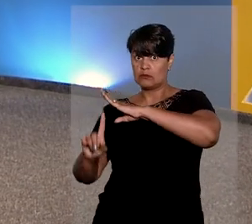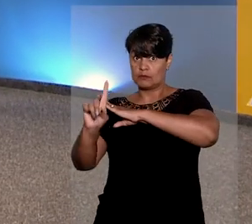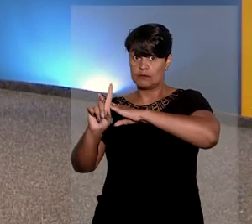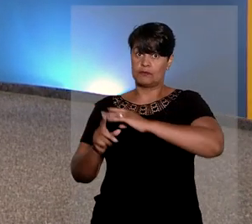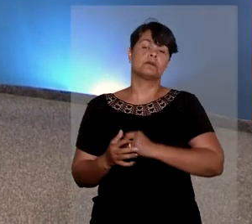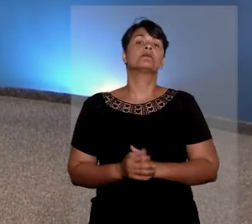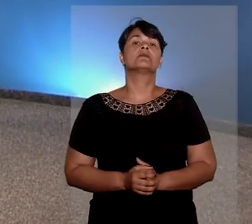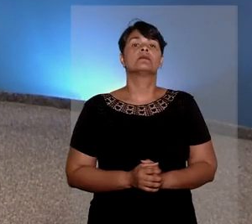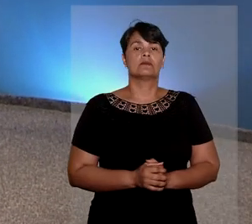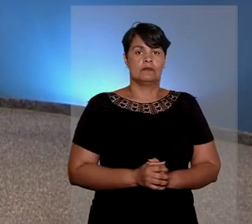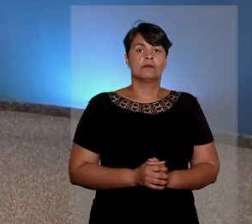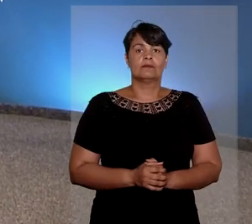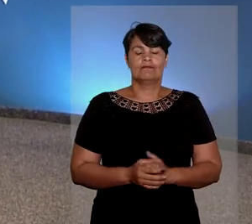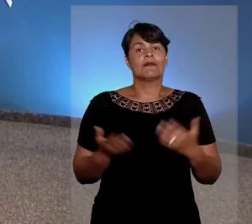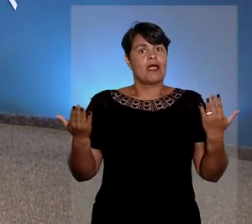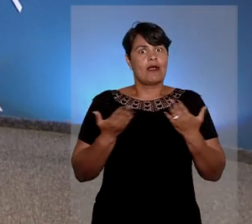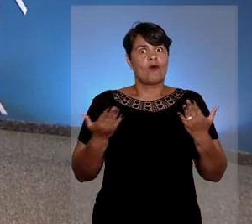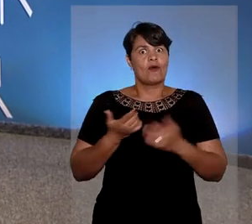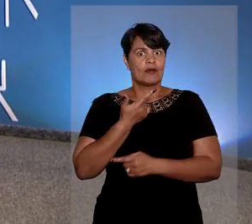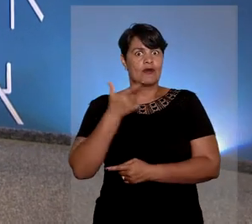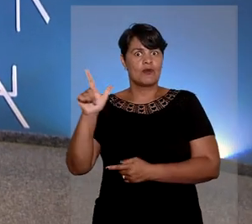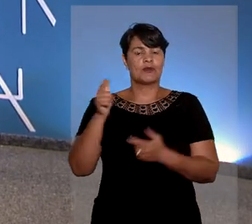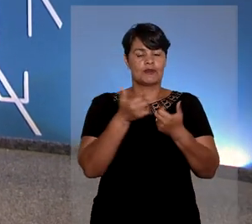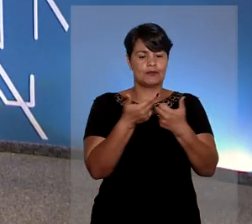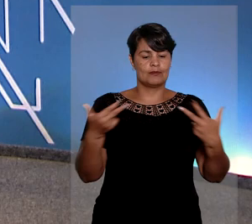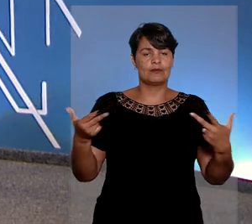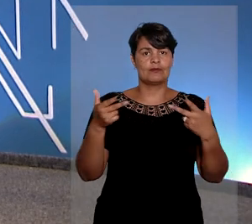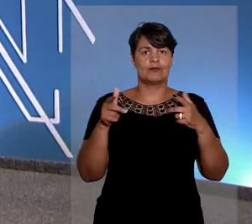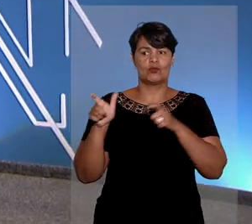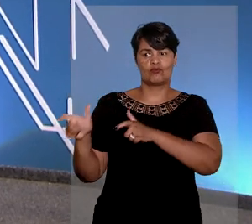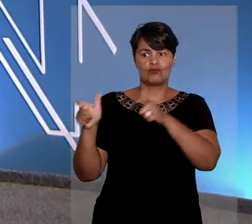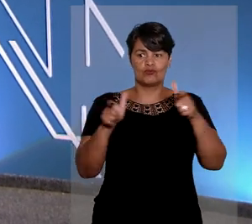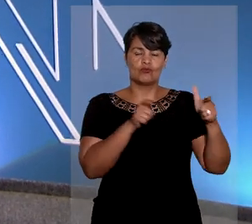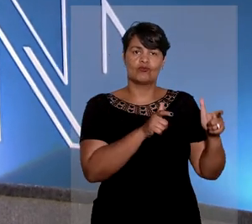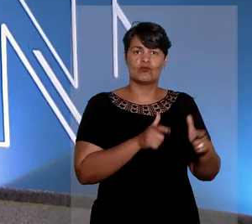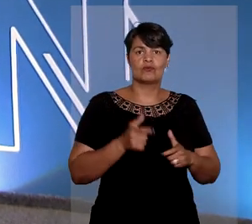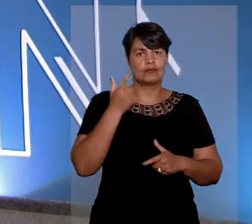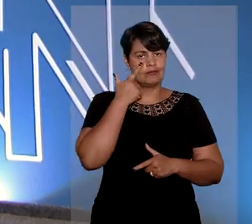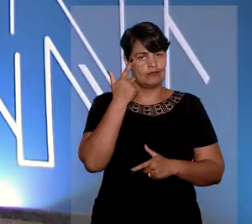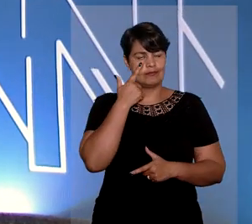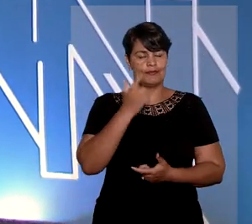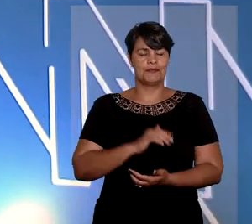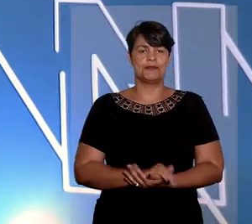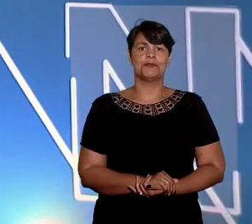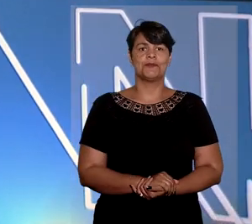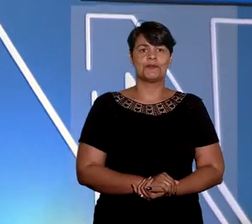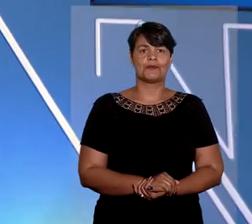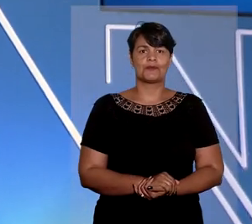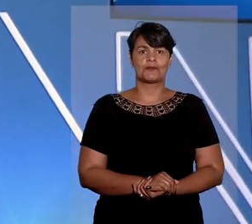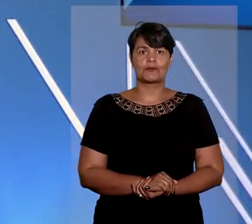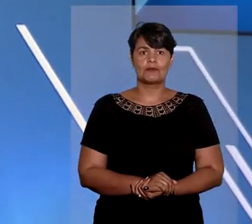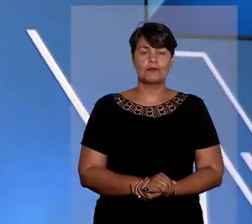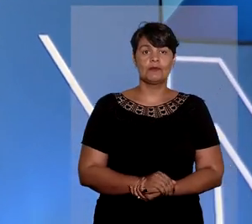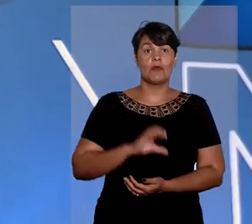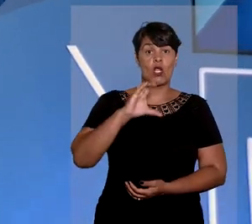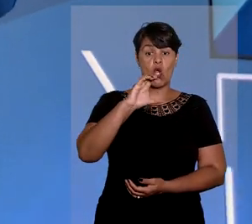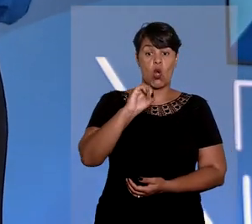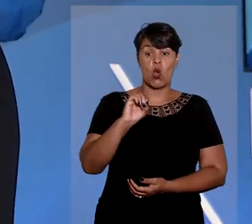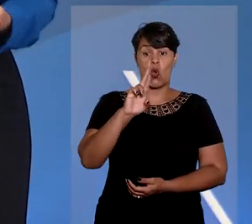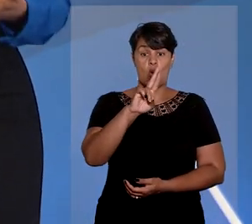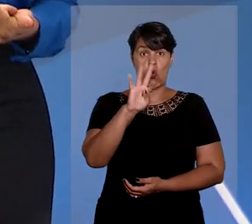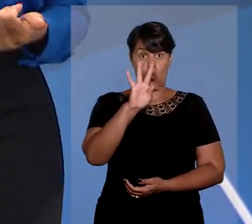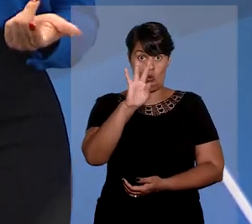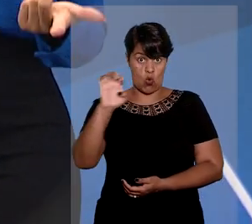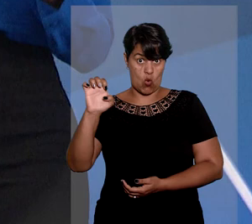é a vez de conferir os destaques nos colegiados do Tribunal da Cidadania. Na Corte Especial, os ministros